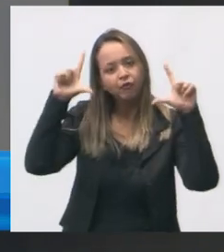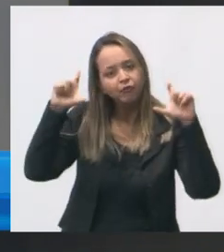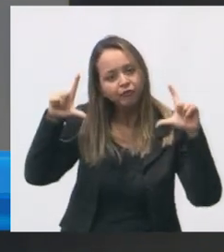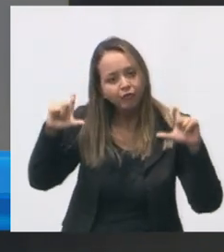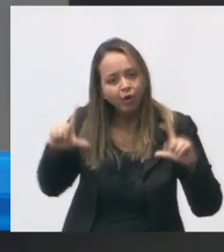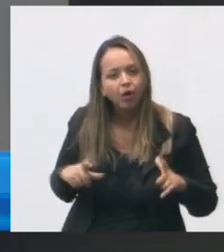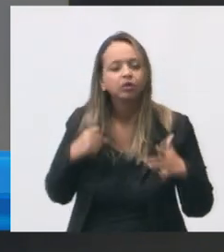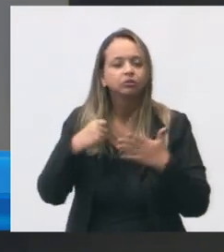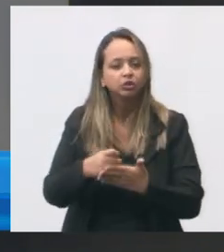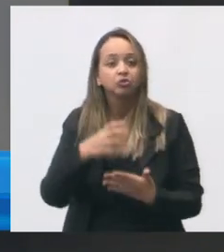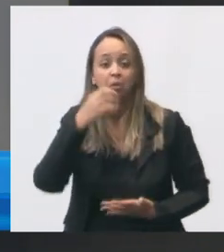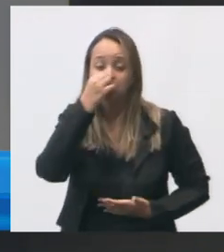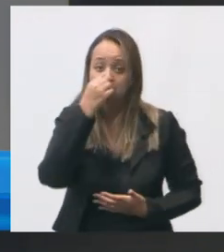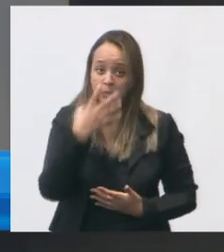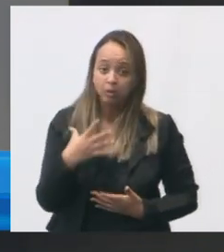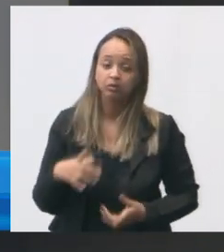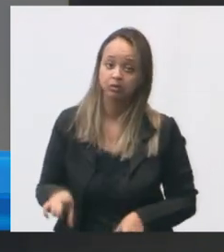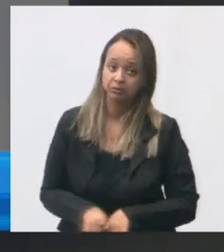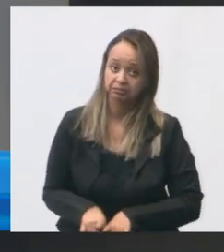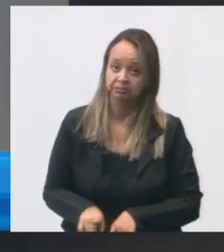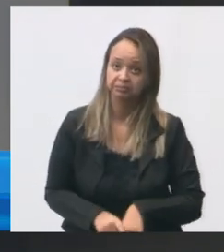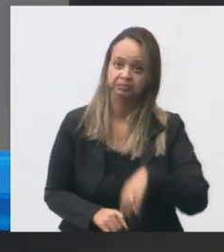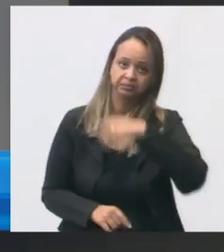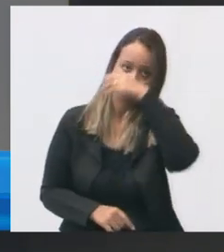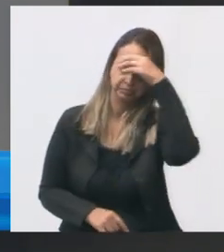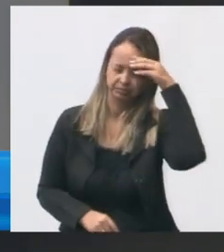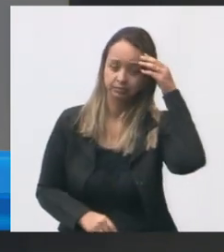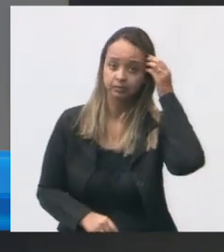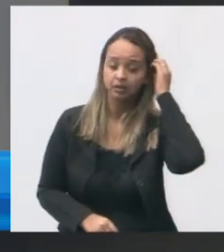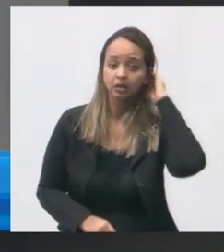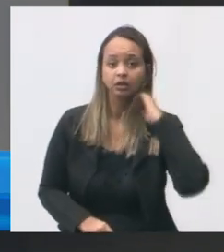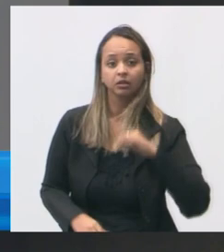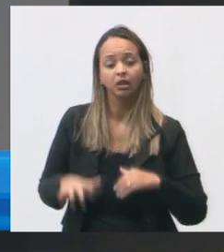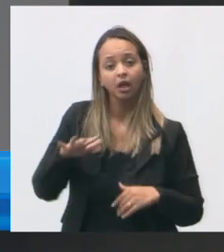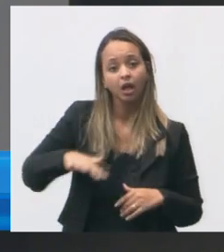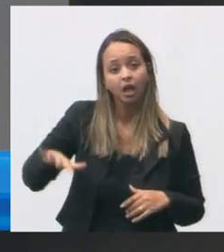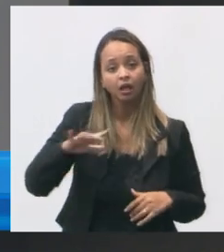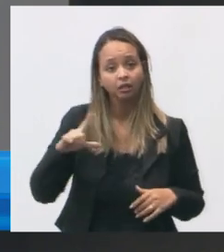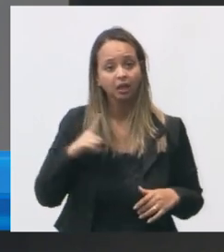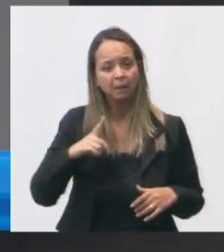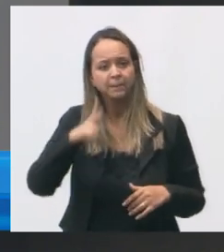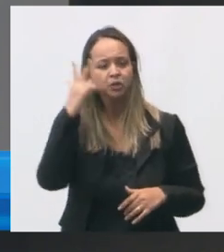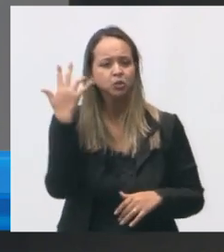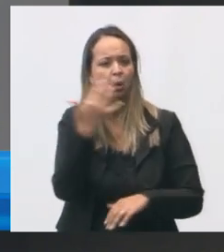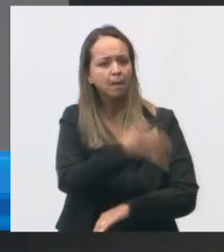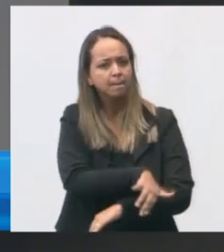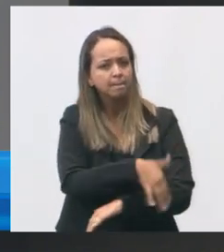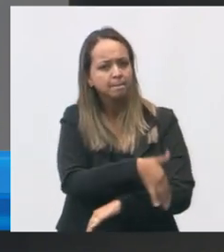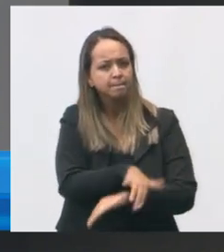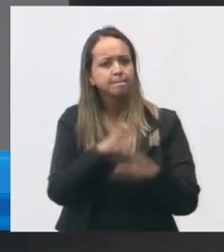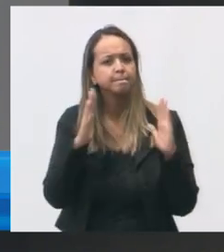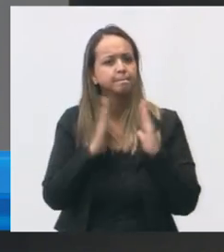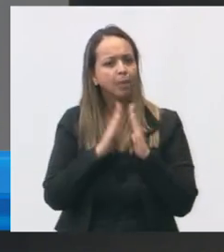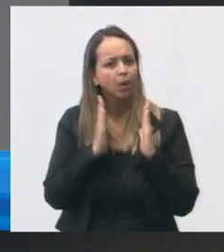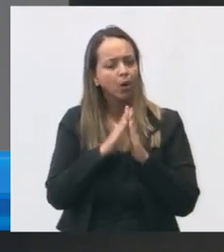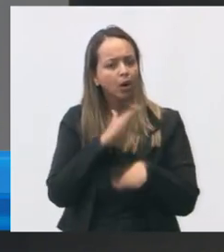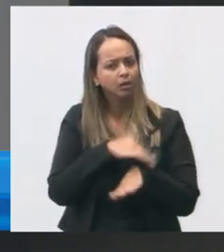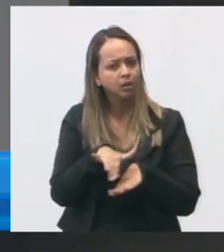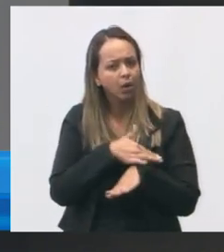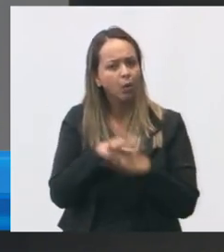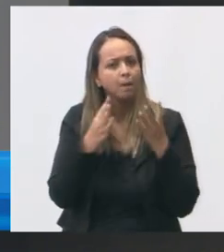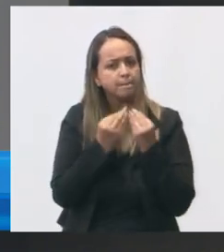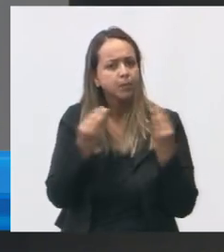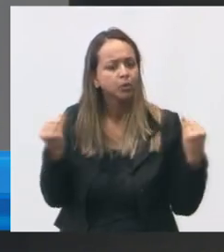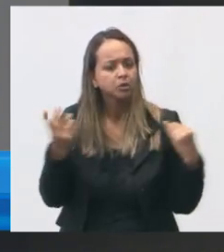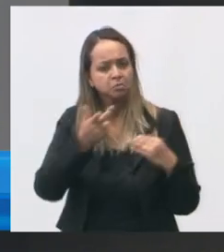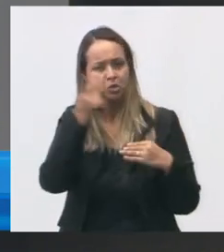atendimento também muito bom essa unidade tem um atendimento muito grande em pessoas em situação de rua muita gente em situação de